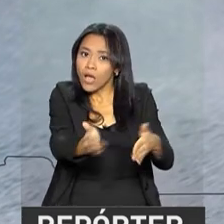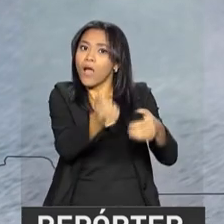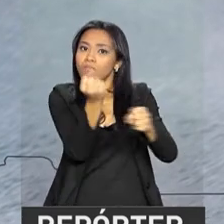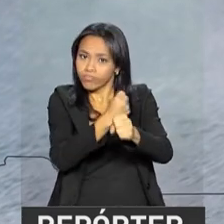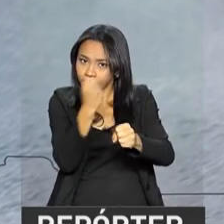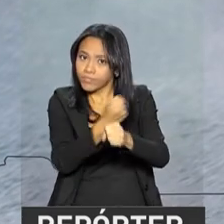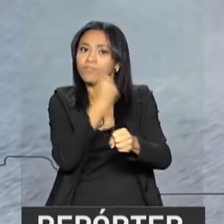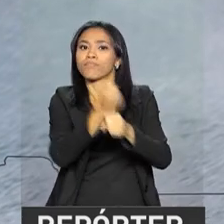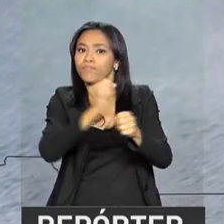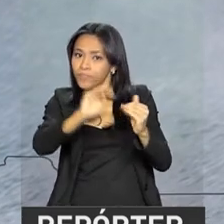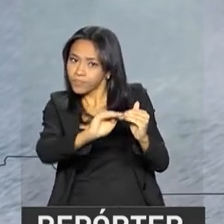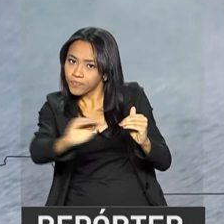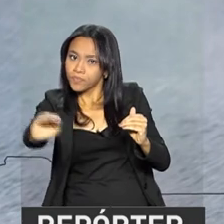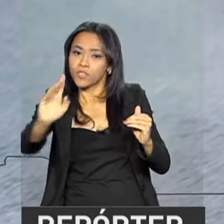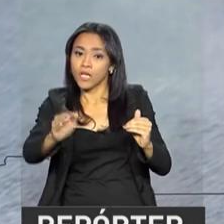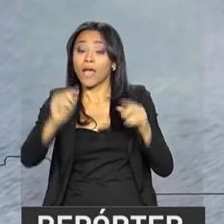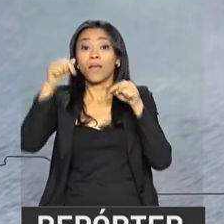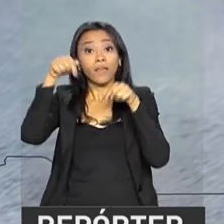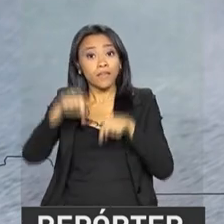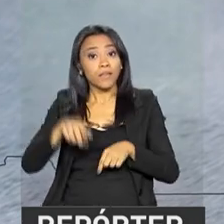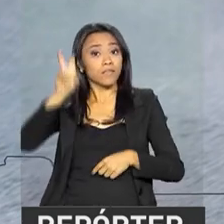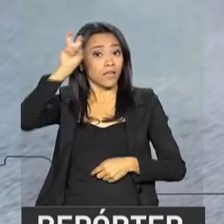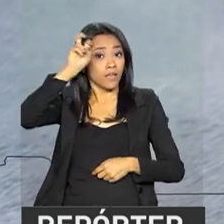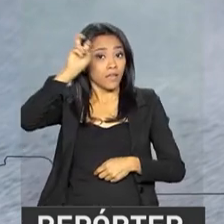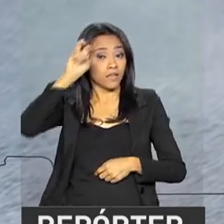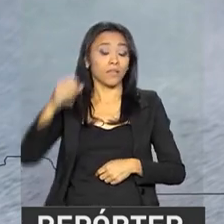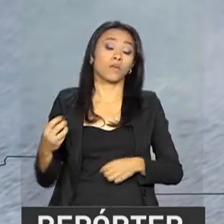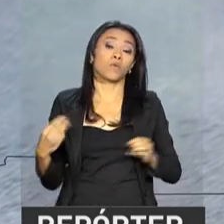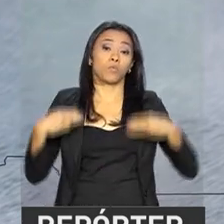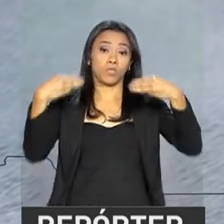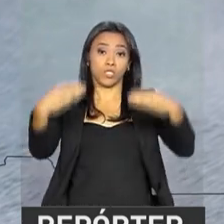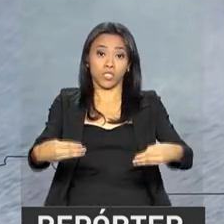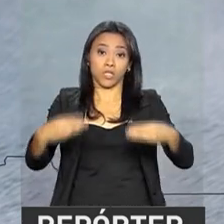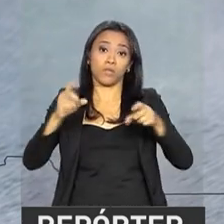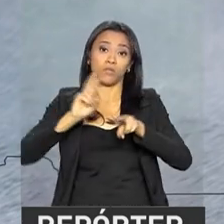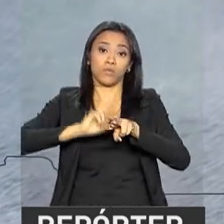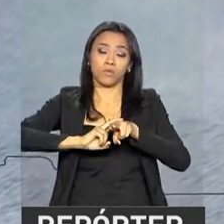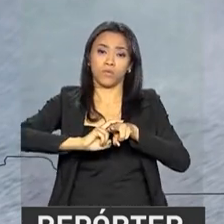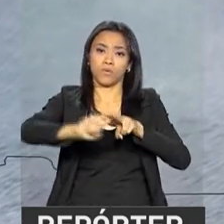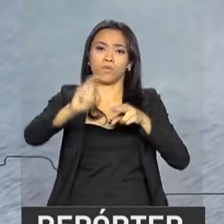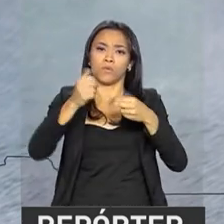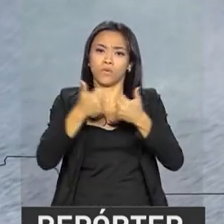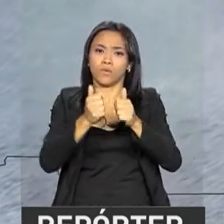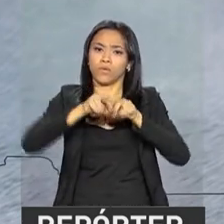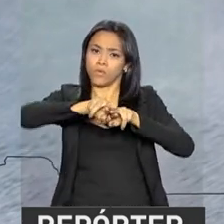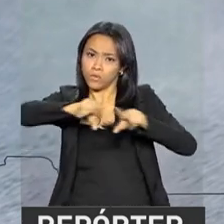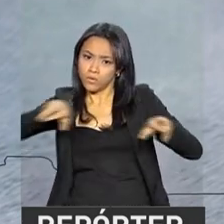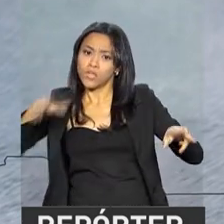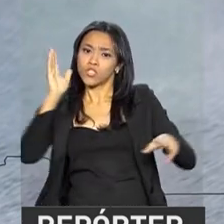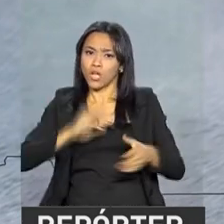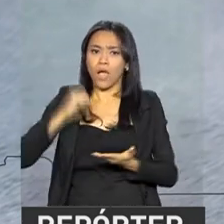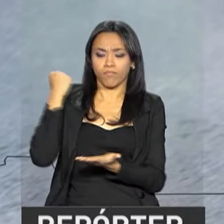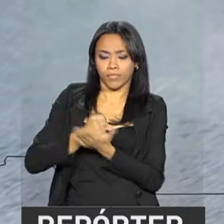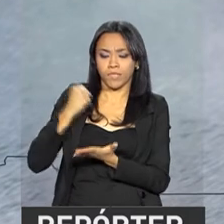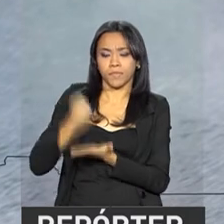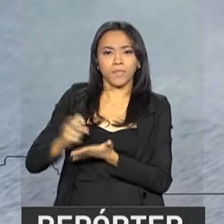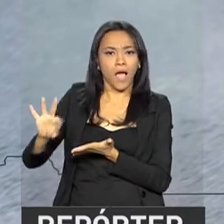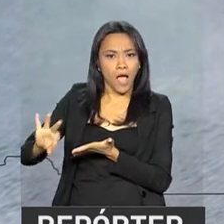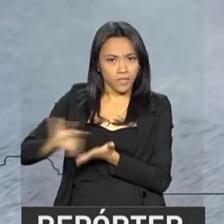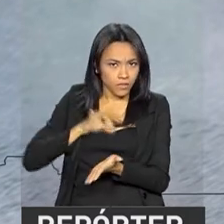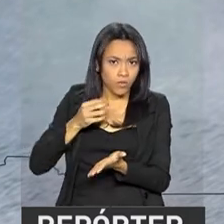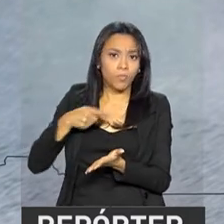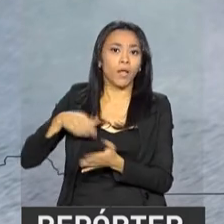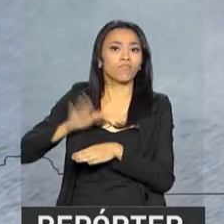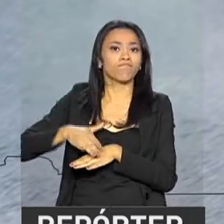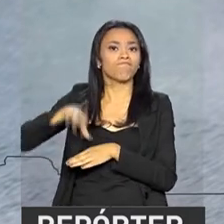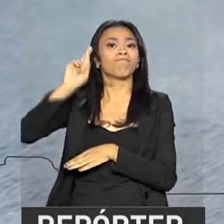em obras. E nesta quinta-feira o Ministério dos Transportes assinou um termo para a execução das obras pelo Exército